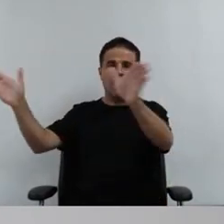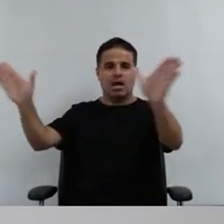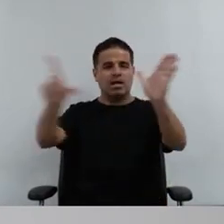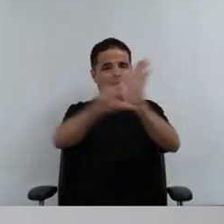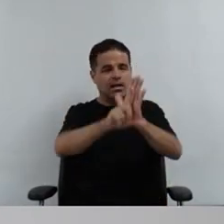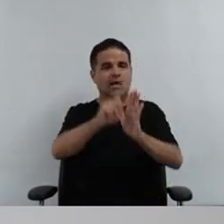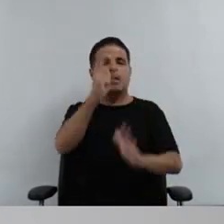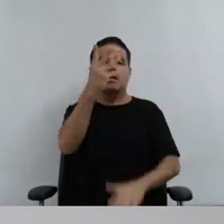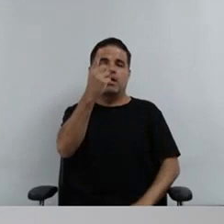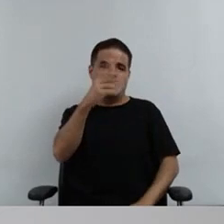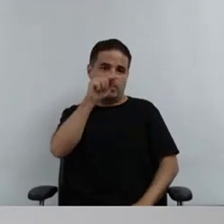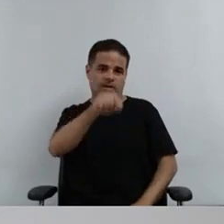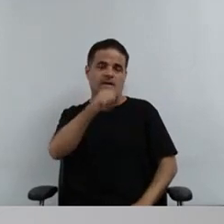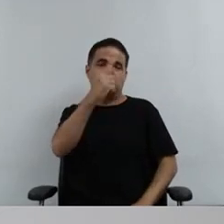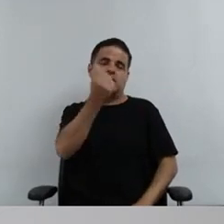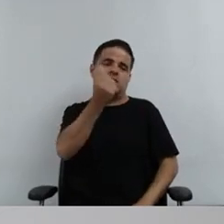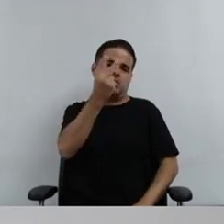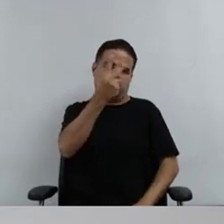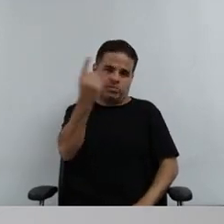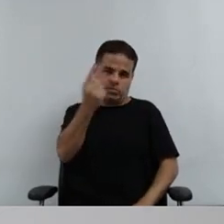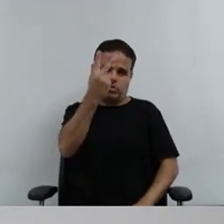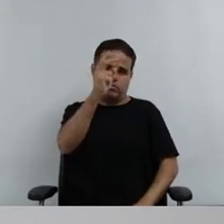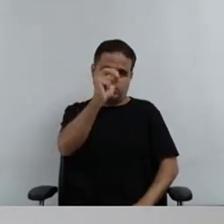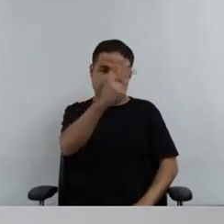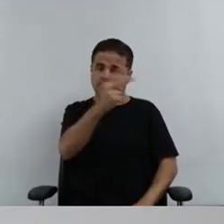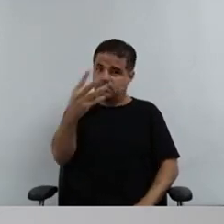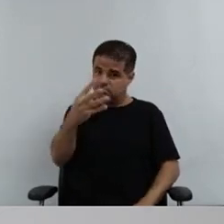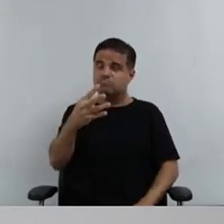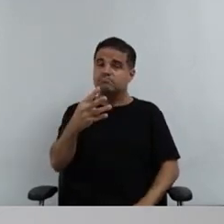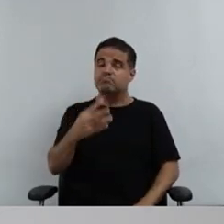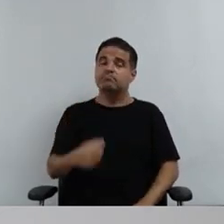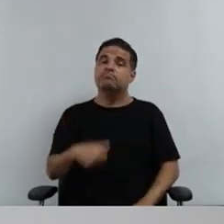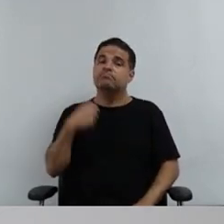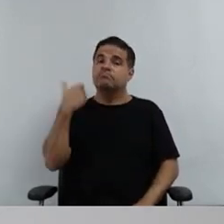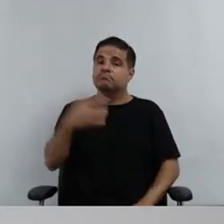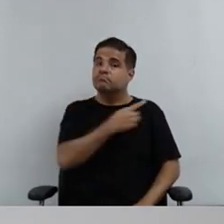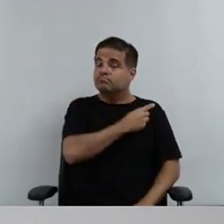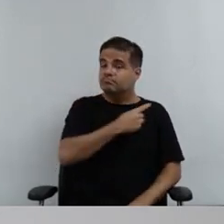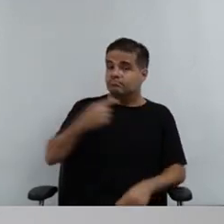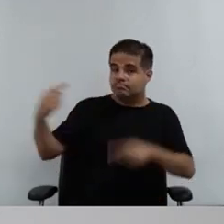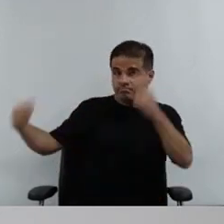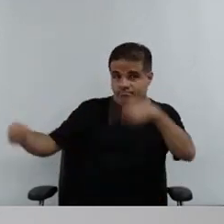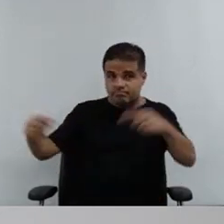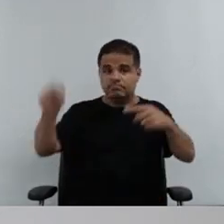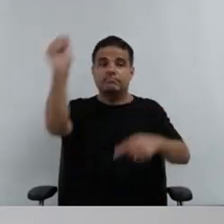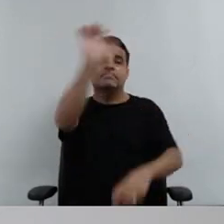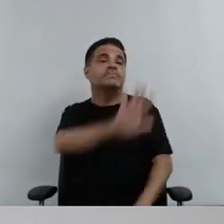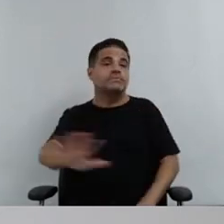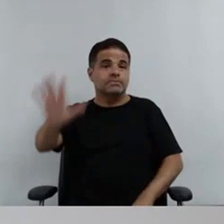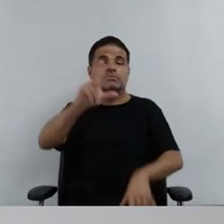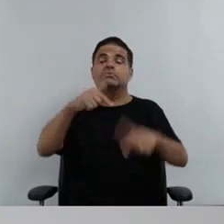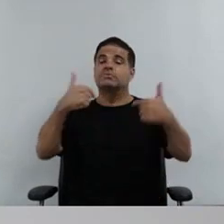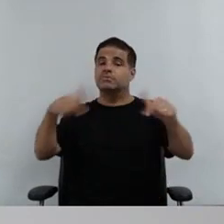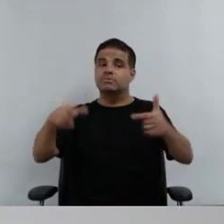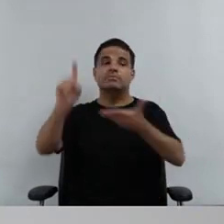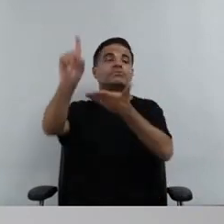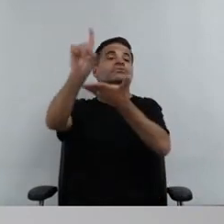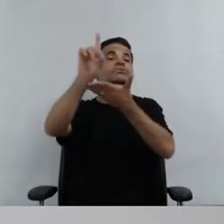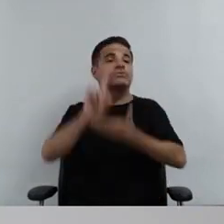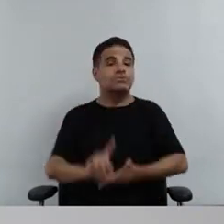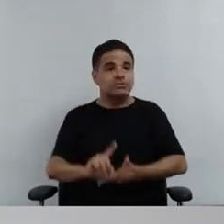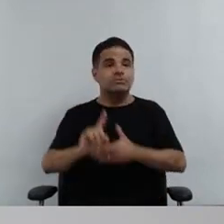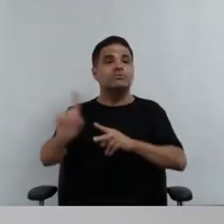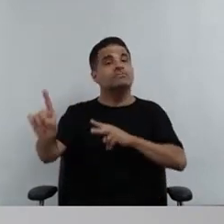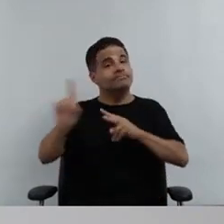Lei 14.821-2023, que instituiu a política nacional, né, do trabalho digno e